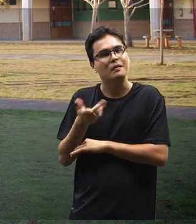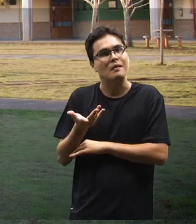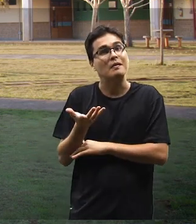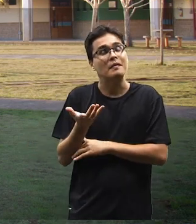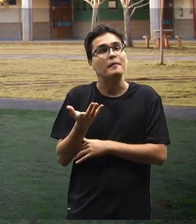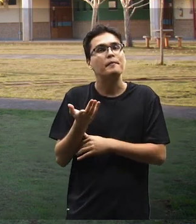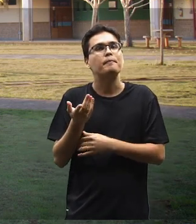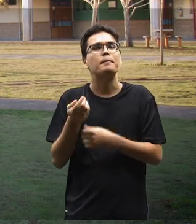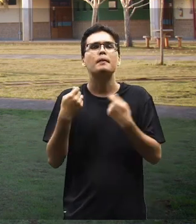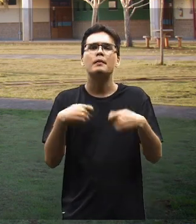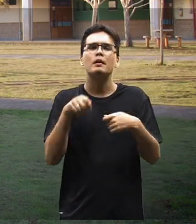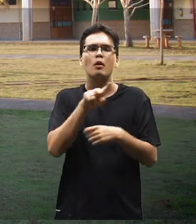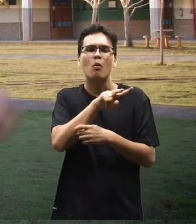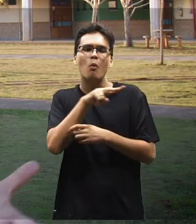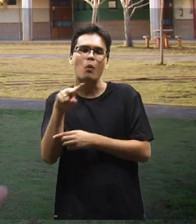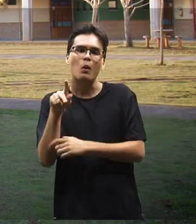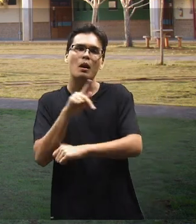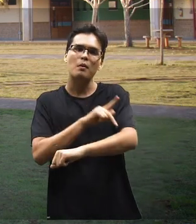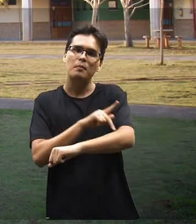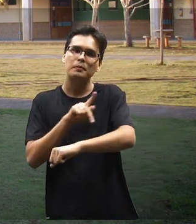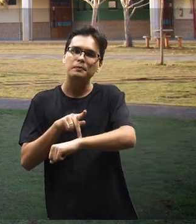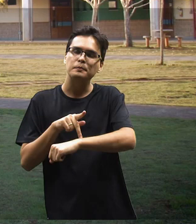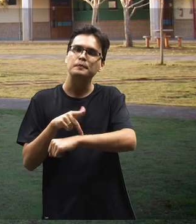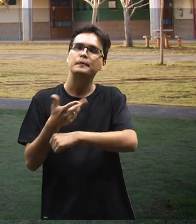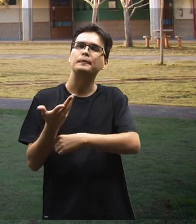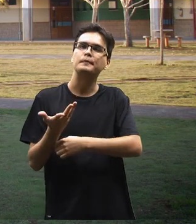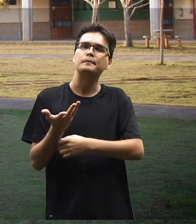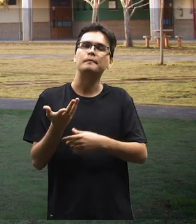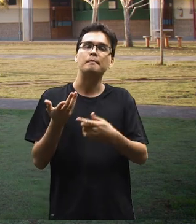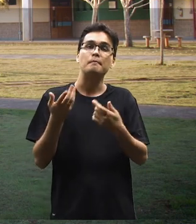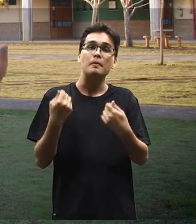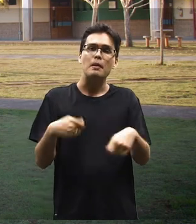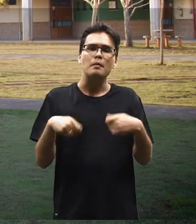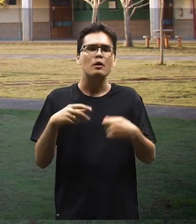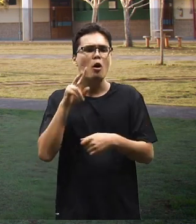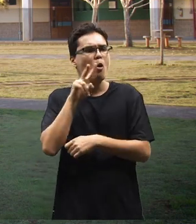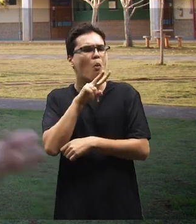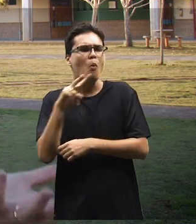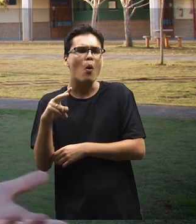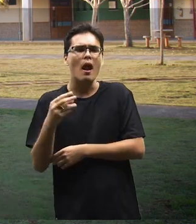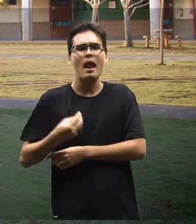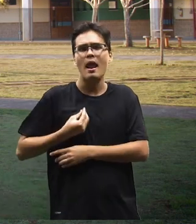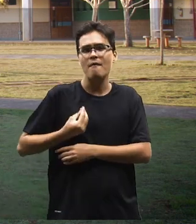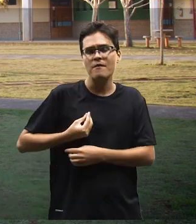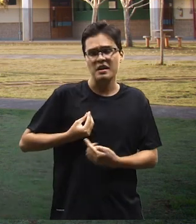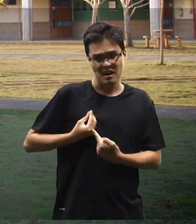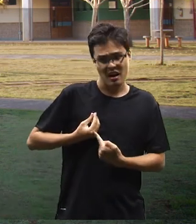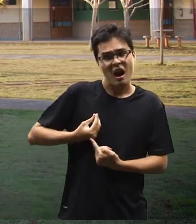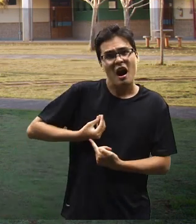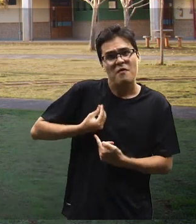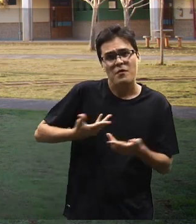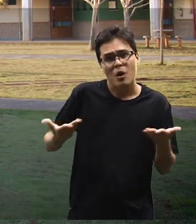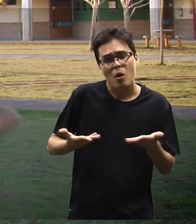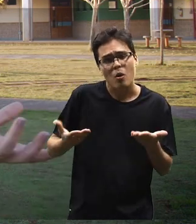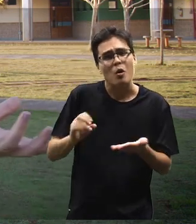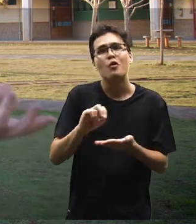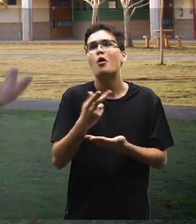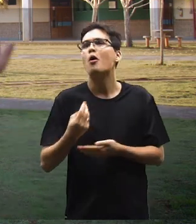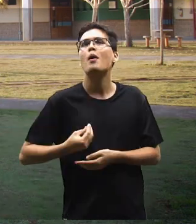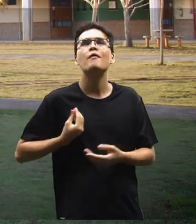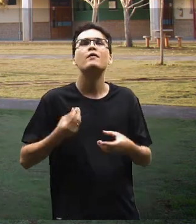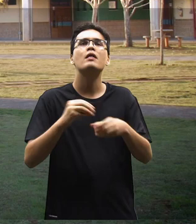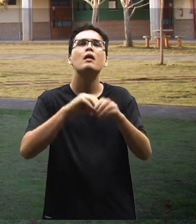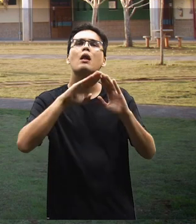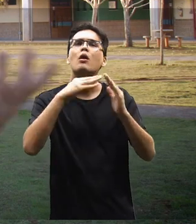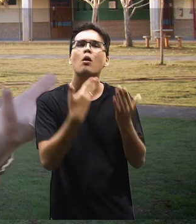o professor, o olhar do pedagogo para a vida, seja a vida atual, seja